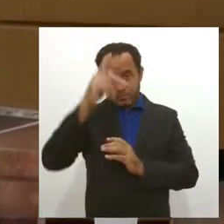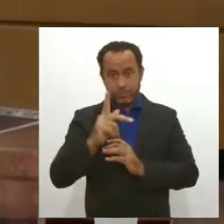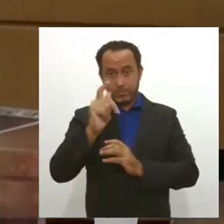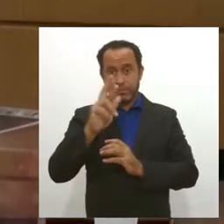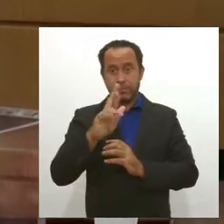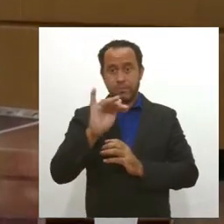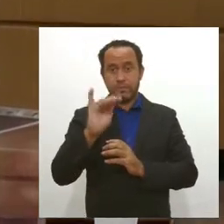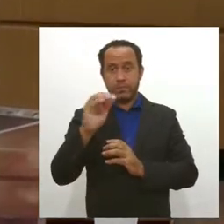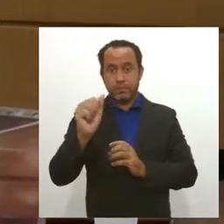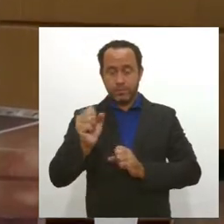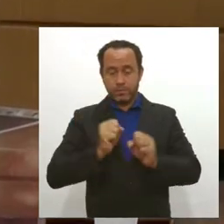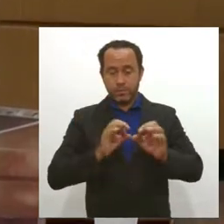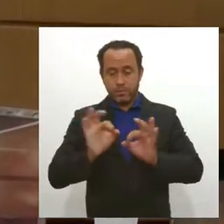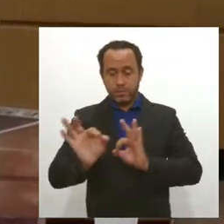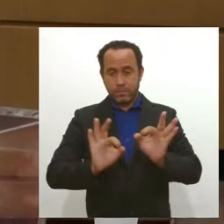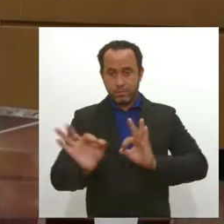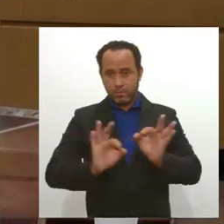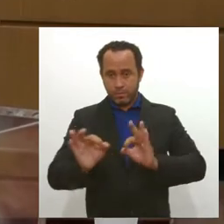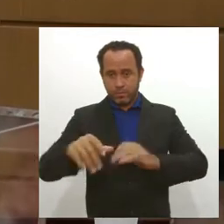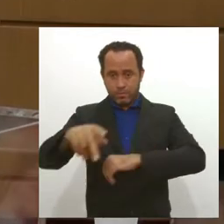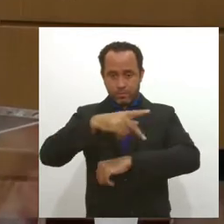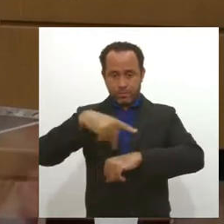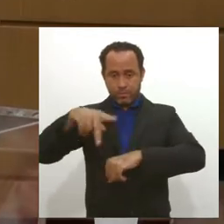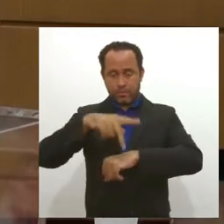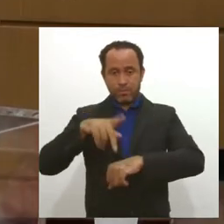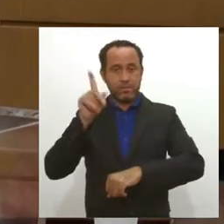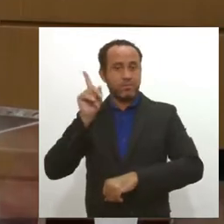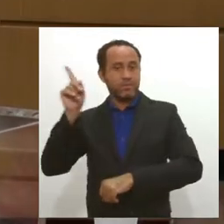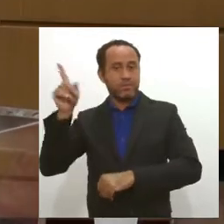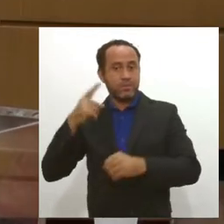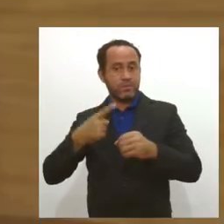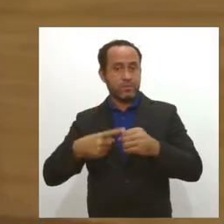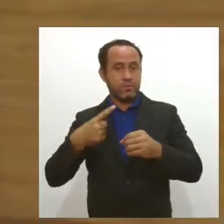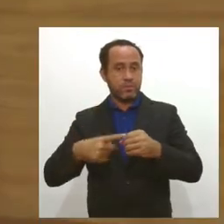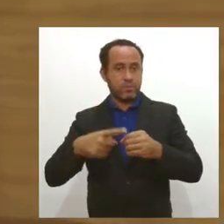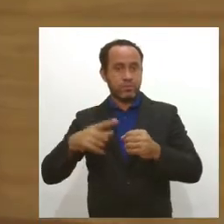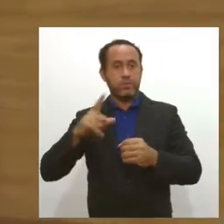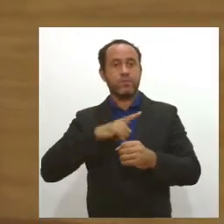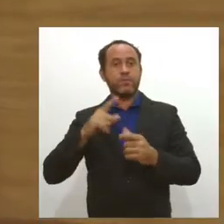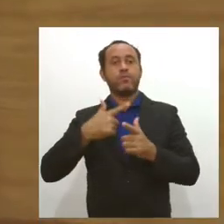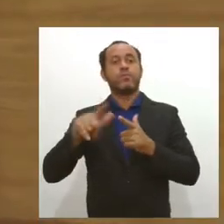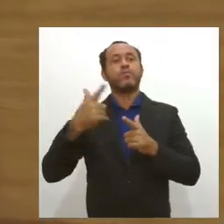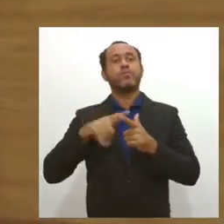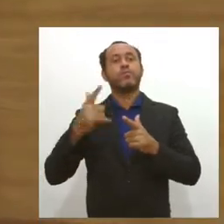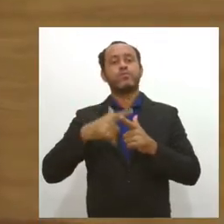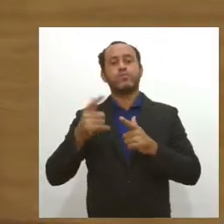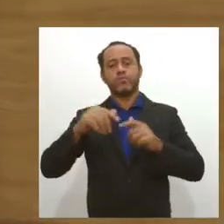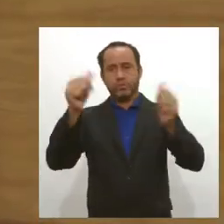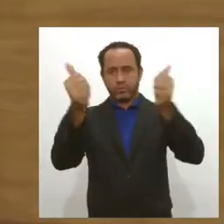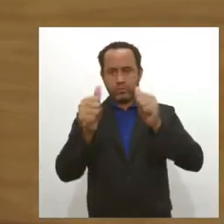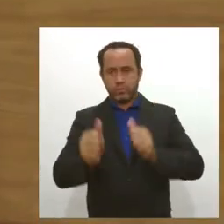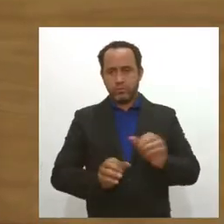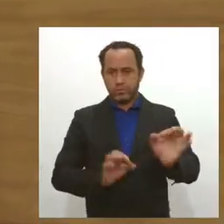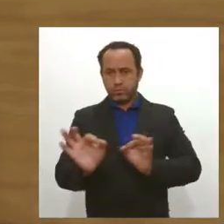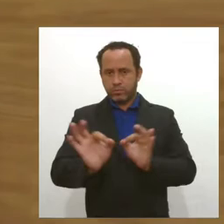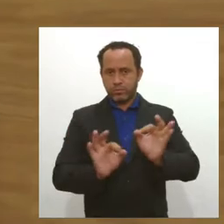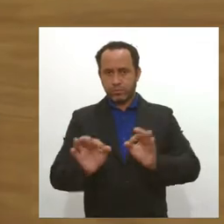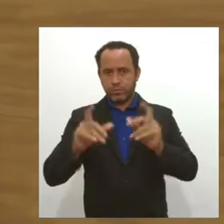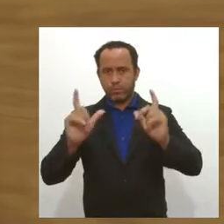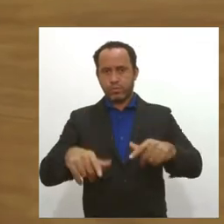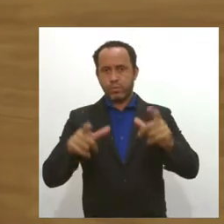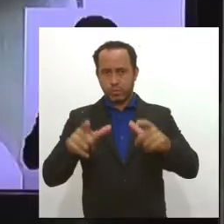reforma e manutenção da Praça José Durval Matos, tendo em vista os problemas físicos e estruturais presentes no local.